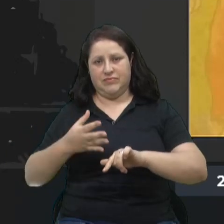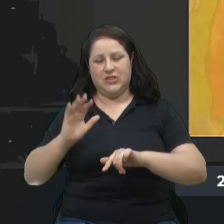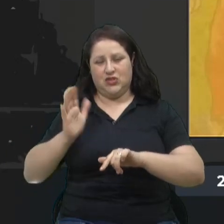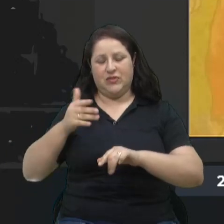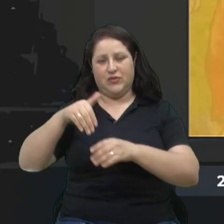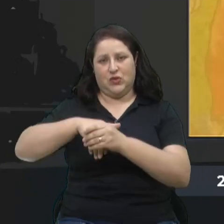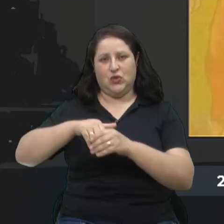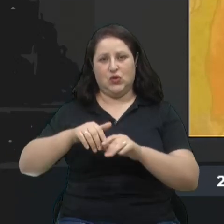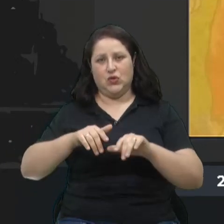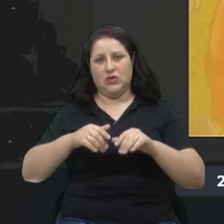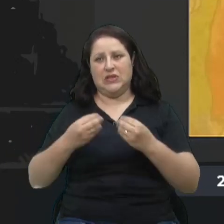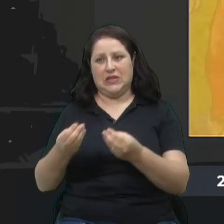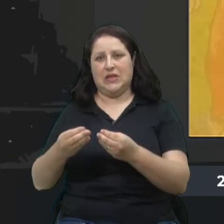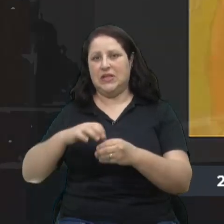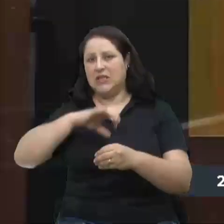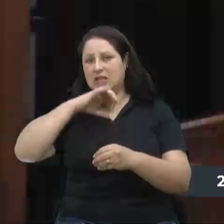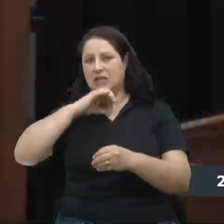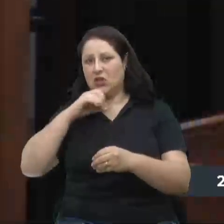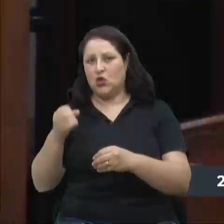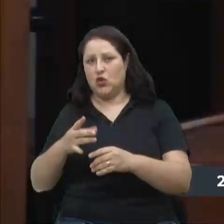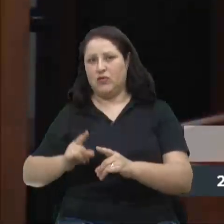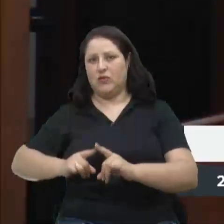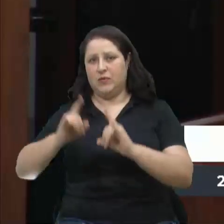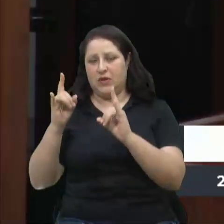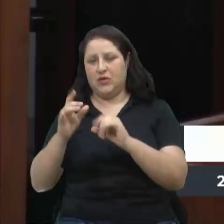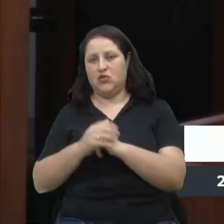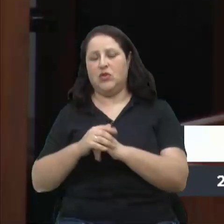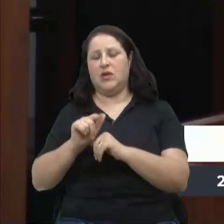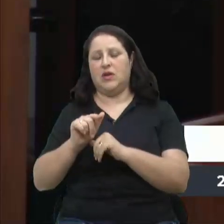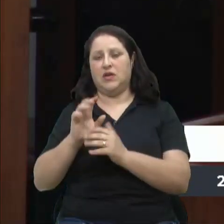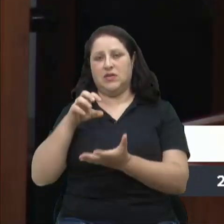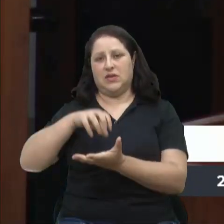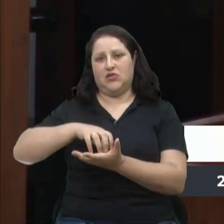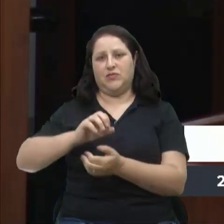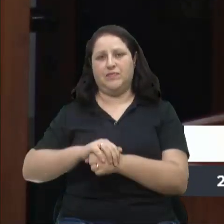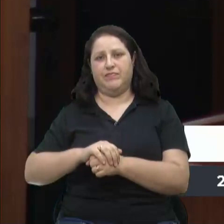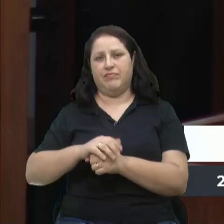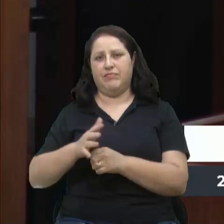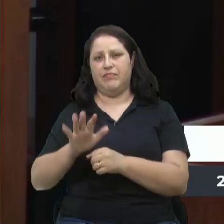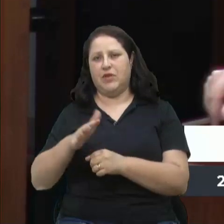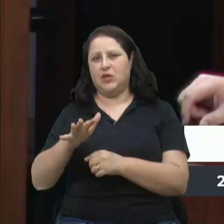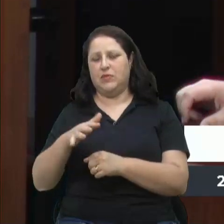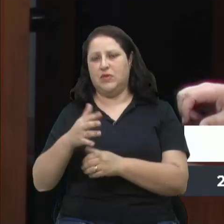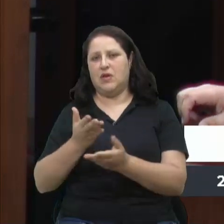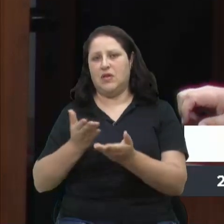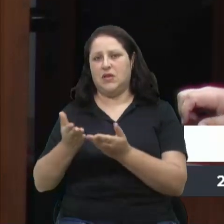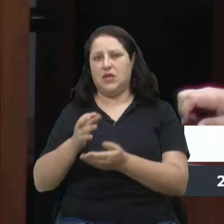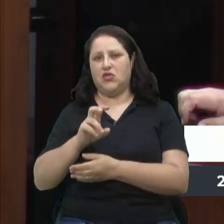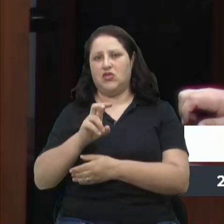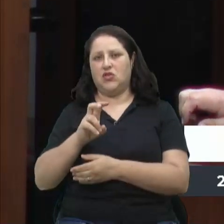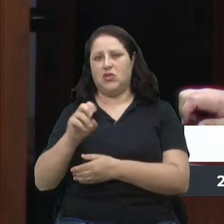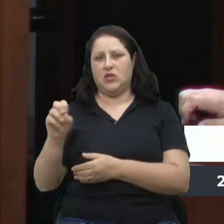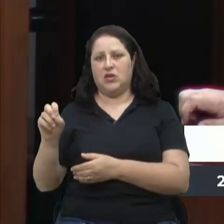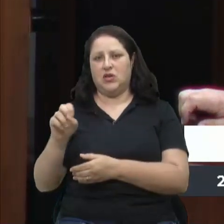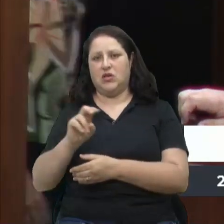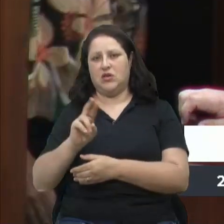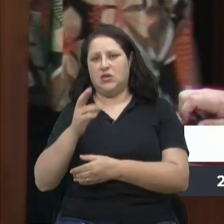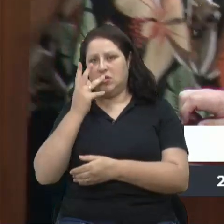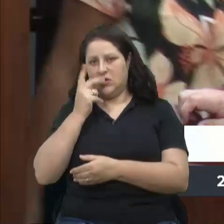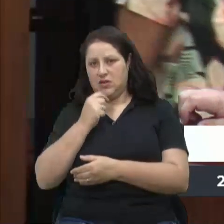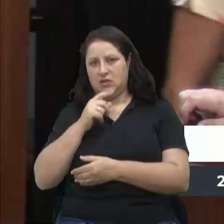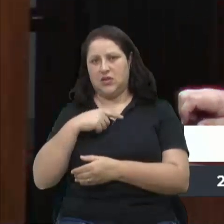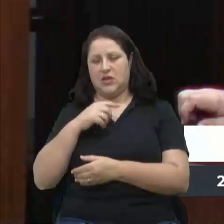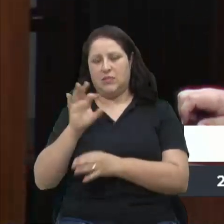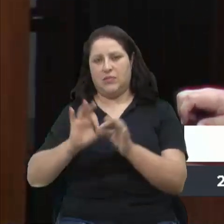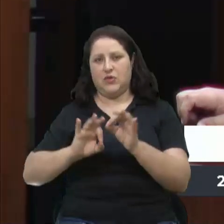projeto, é um projeto bem arrojado, mas é um projeto que vai atender, se eu não me engano, 500 crianças. um projeto de 10